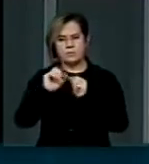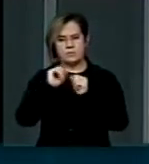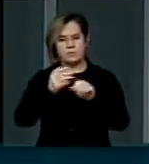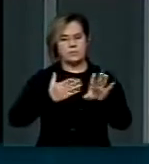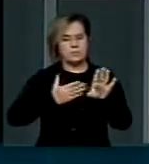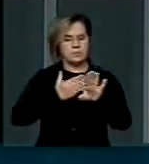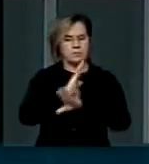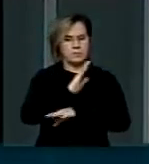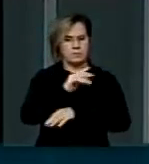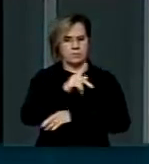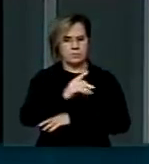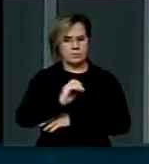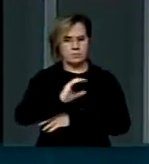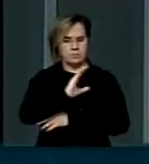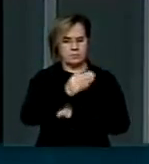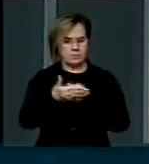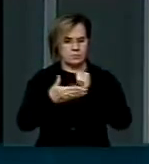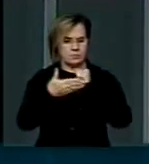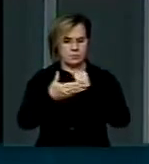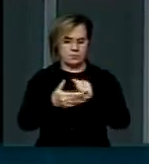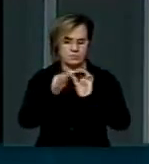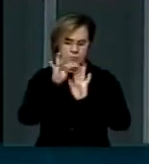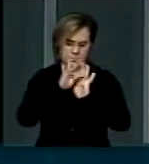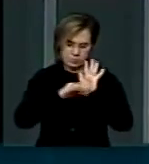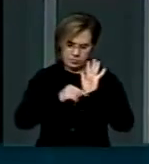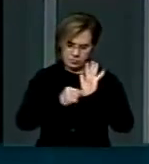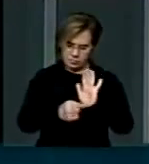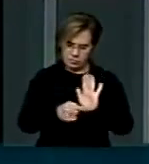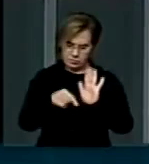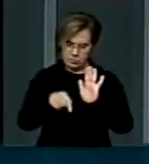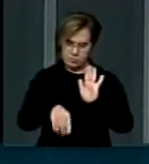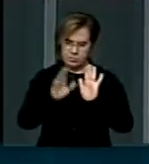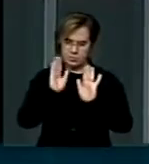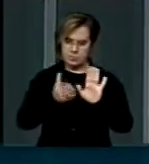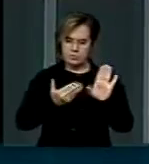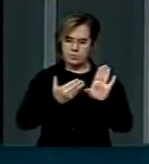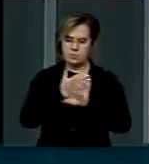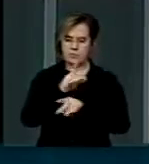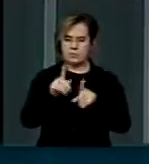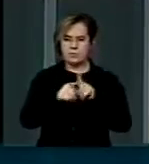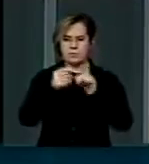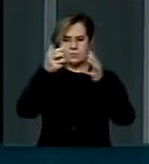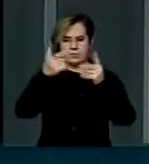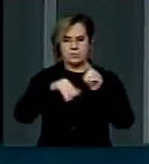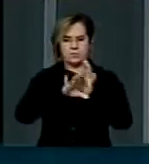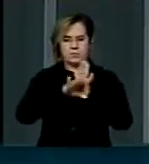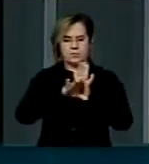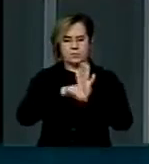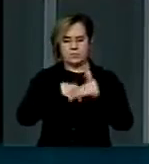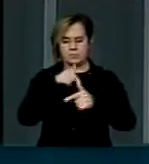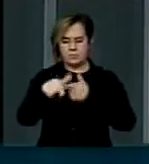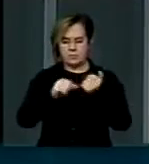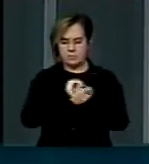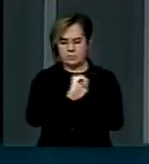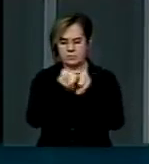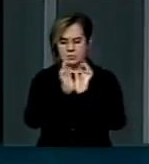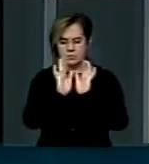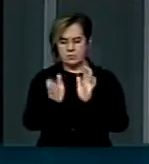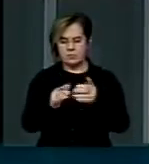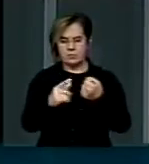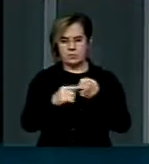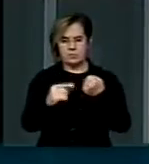aprove esta PEC nos termos que nós aprovamos aqui. A definição de trabalho escravo já está no artigo